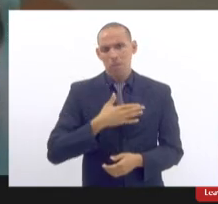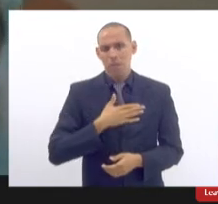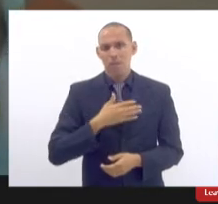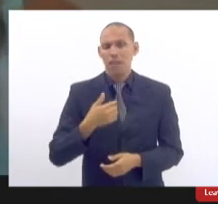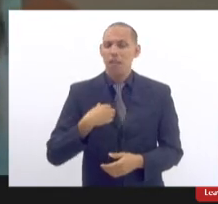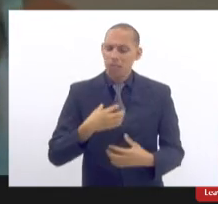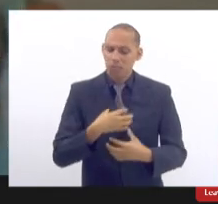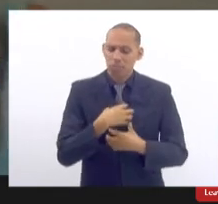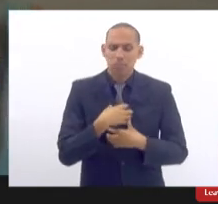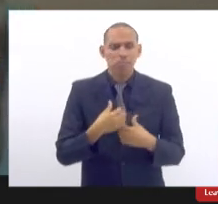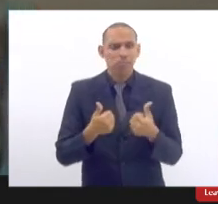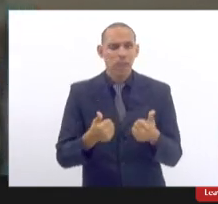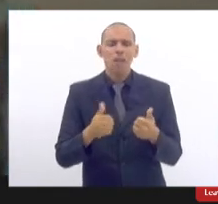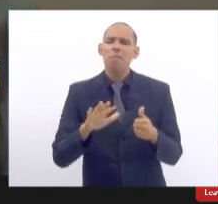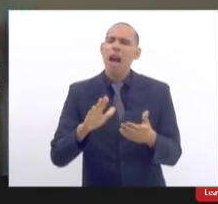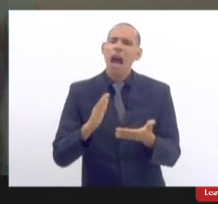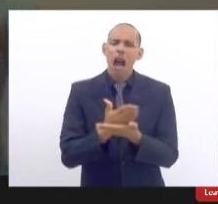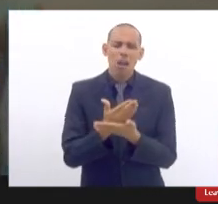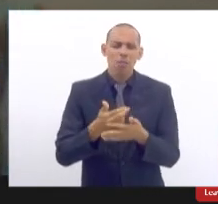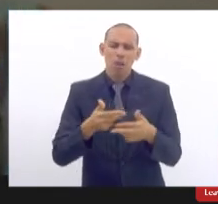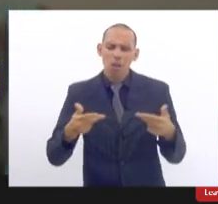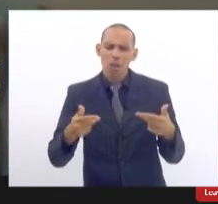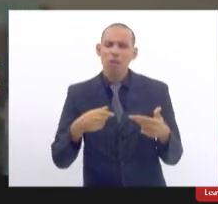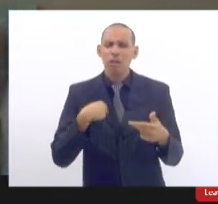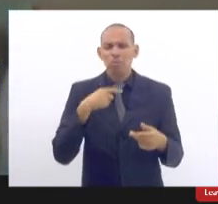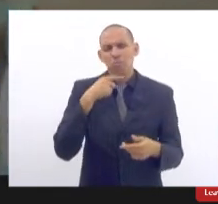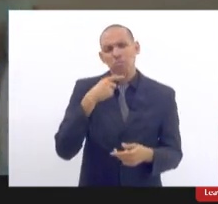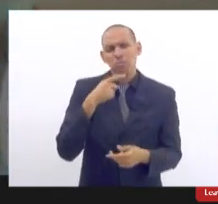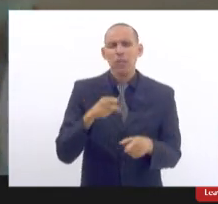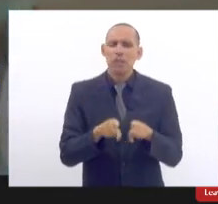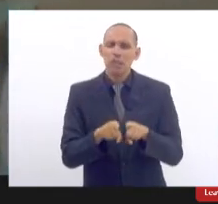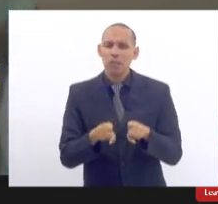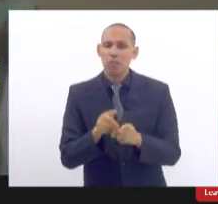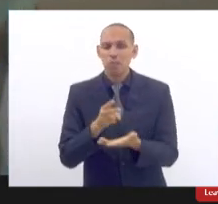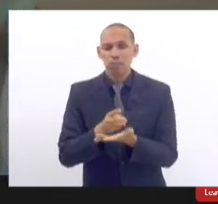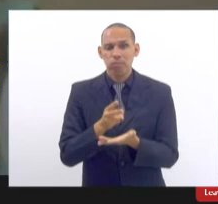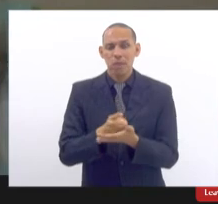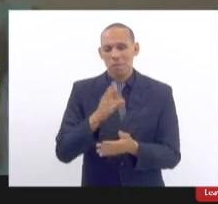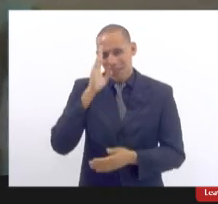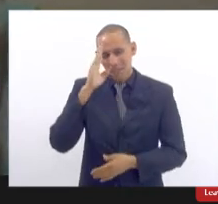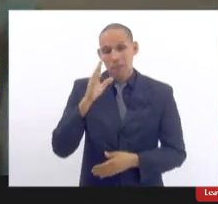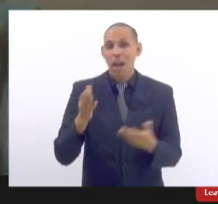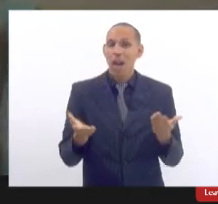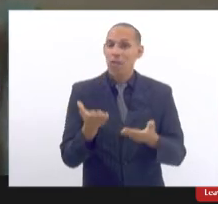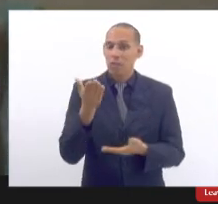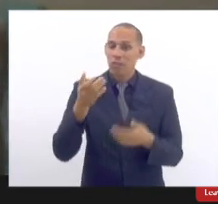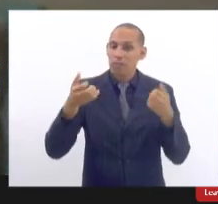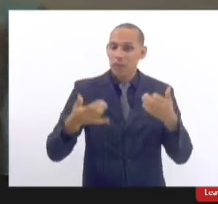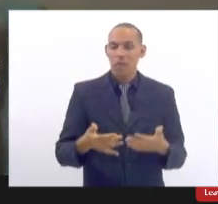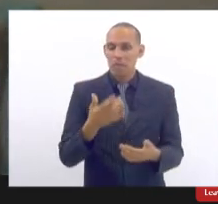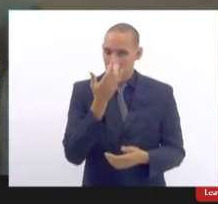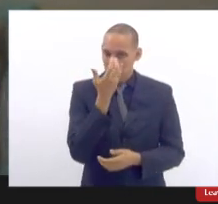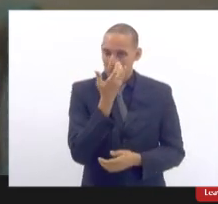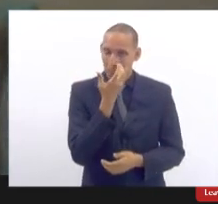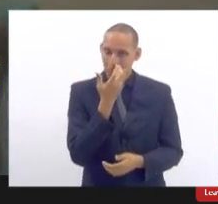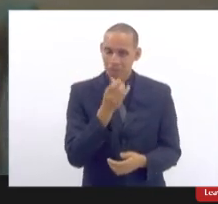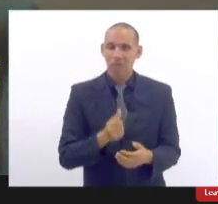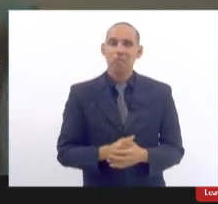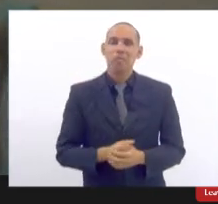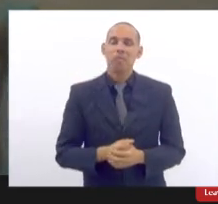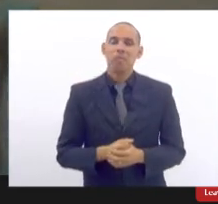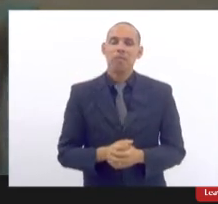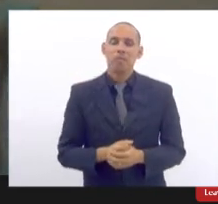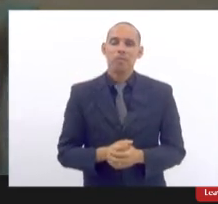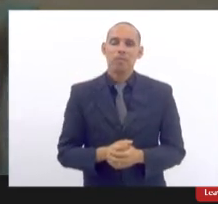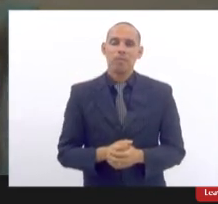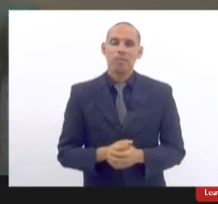mas algumas coisas eu ainda fiquei meio na dúvida principalmente nessa última fala do senhor agora que se fez